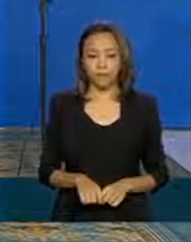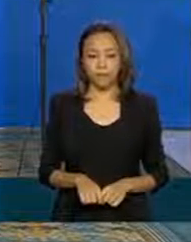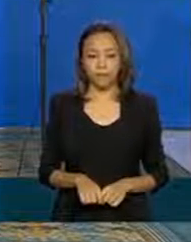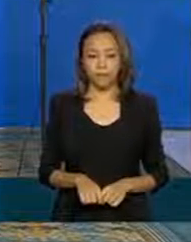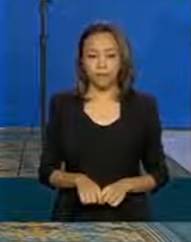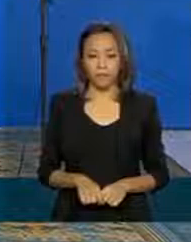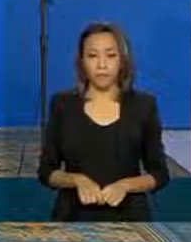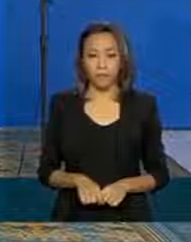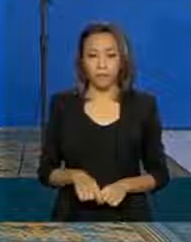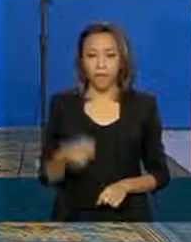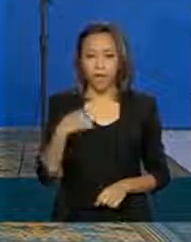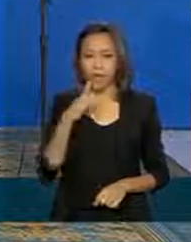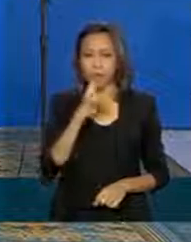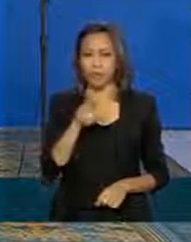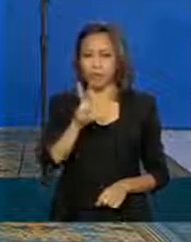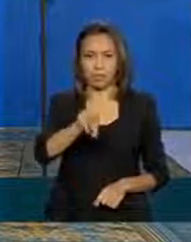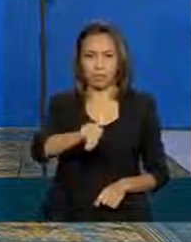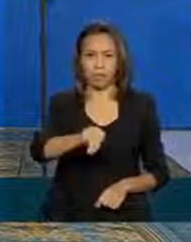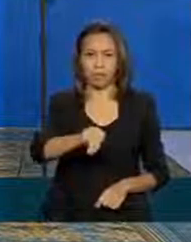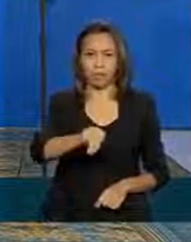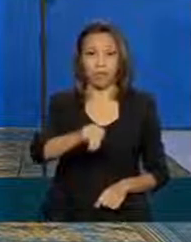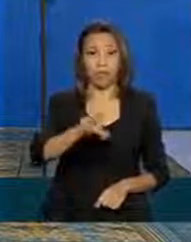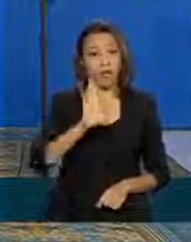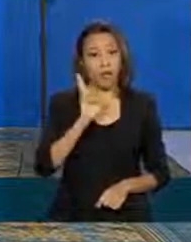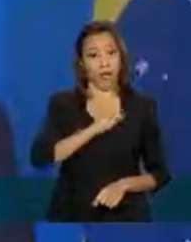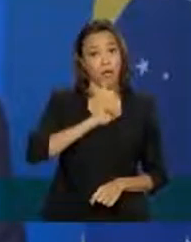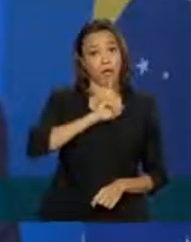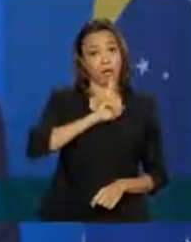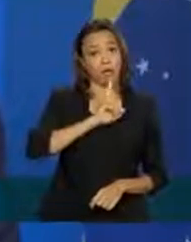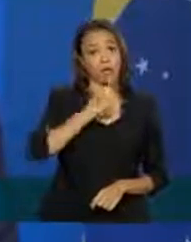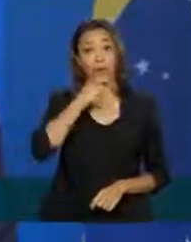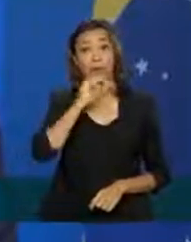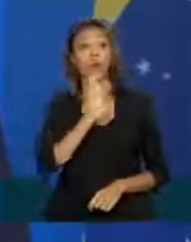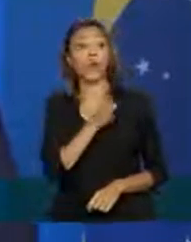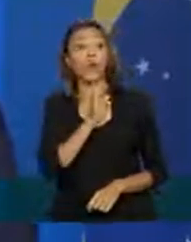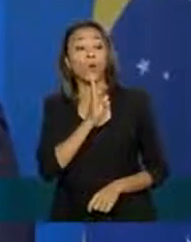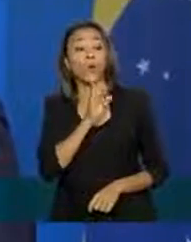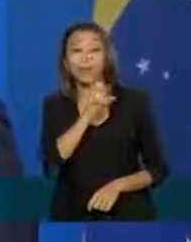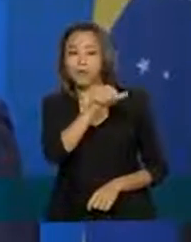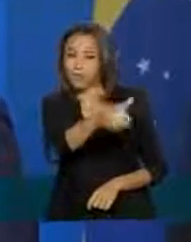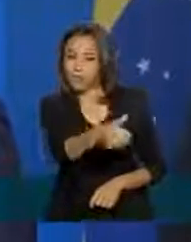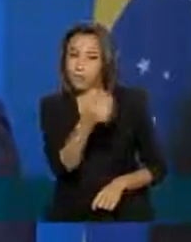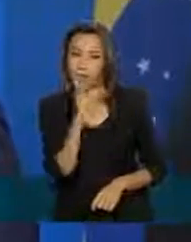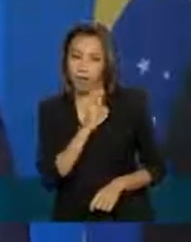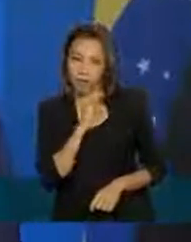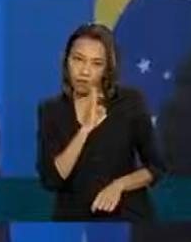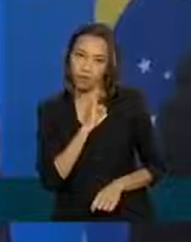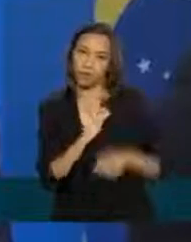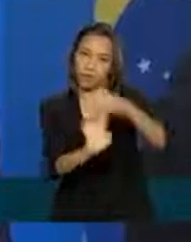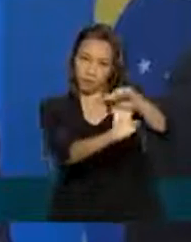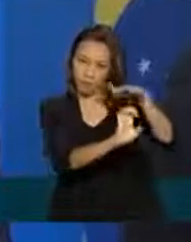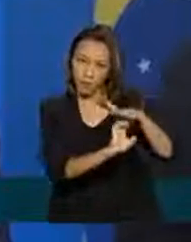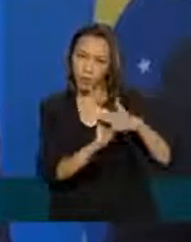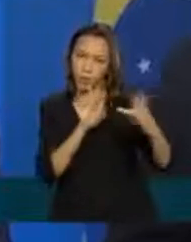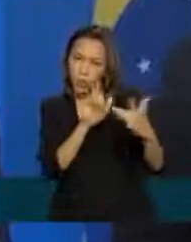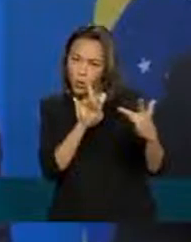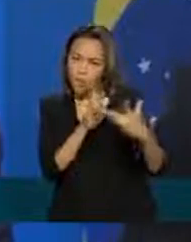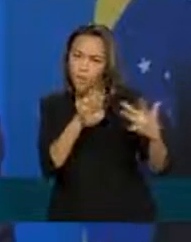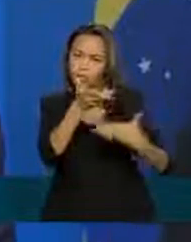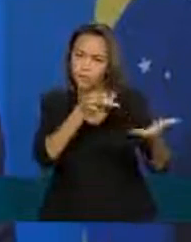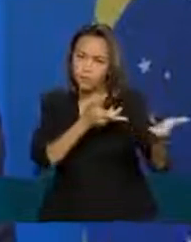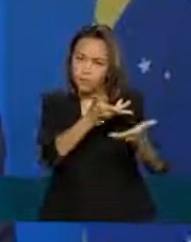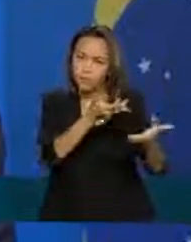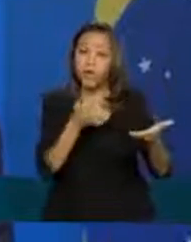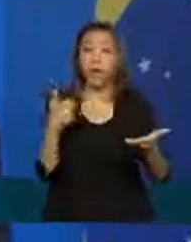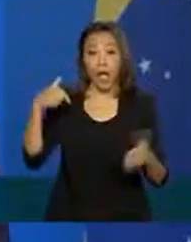não mais rápido para quem a gente já conhece excelente pergunta e na verdade nós estamos discutindo nesse momento com o